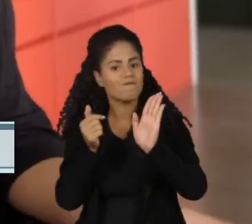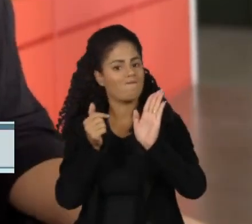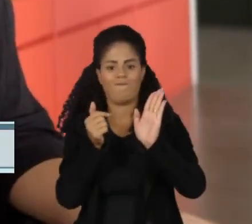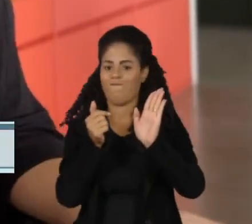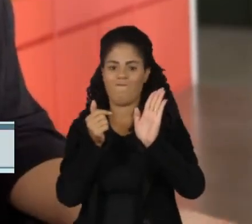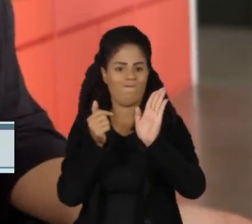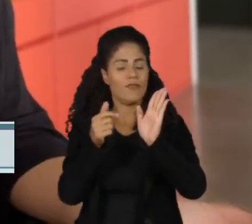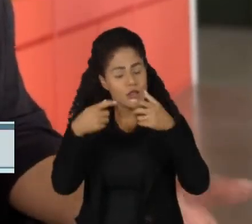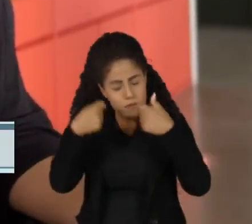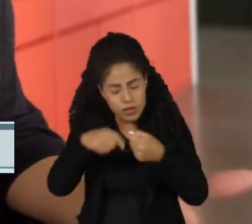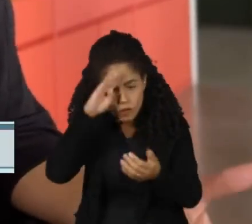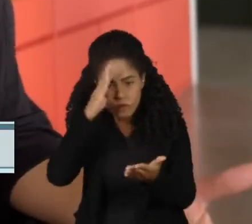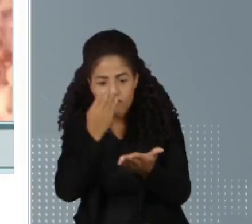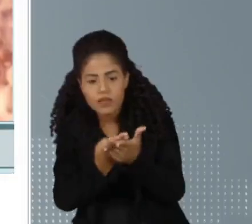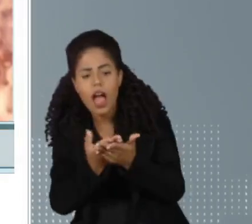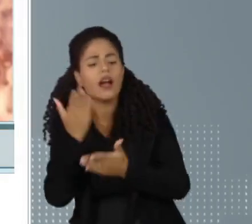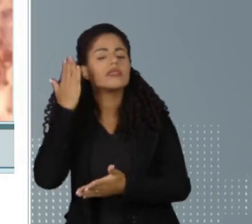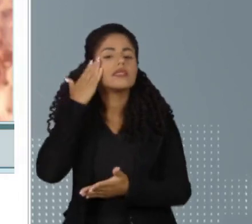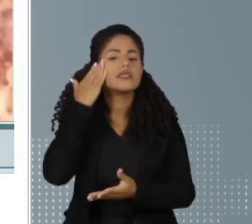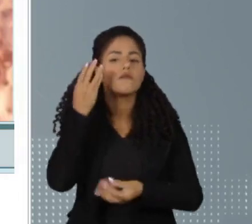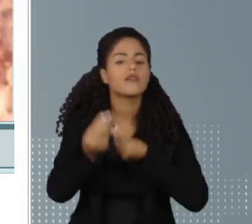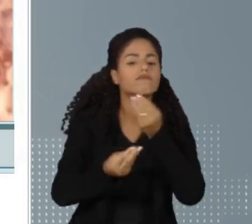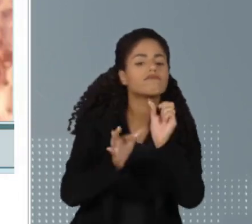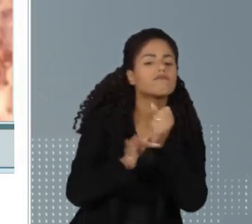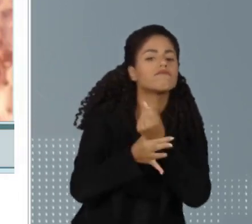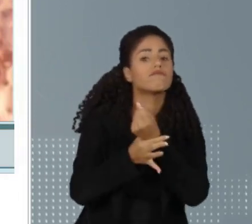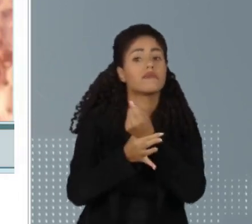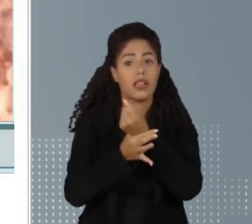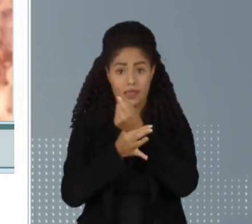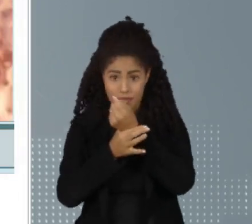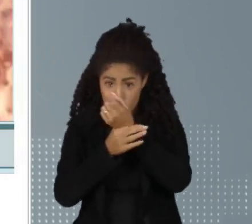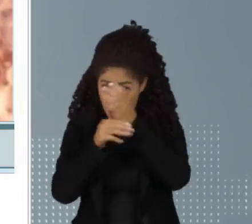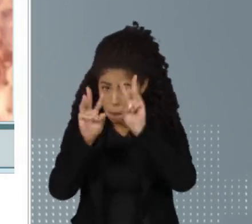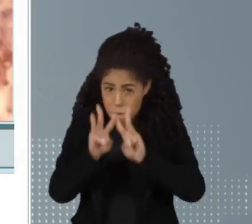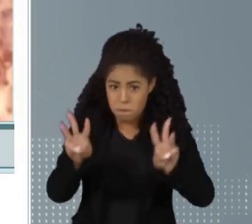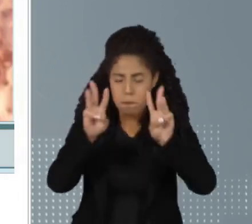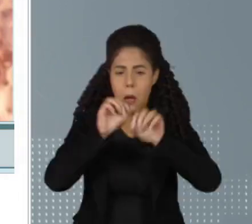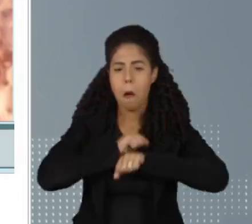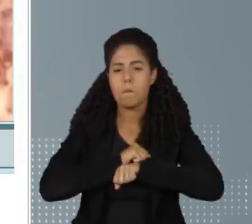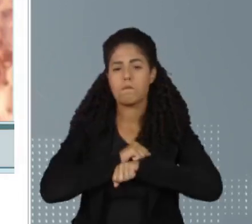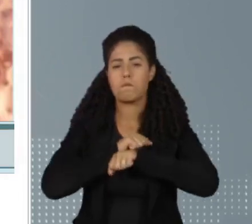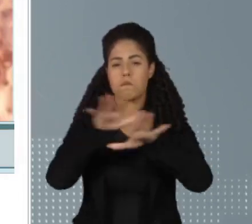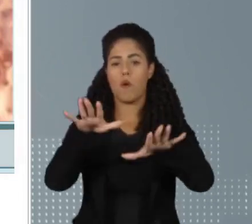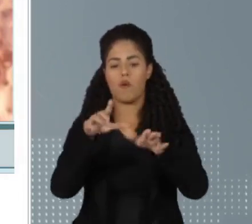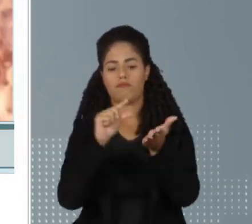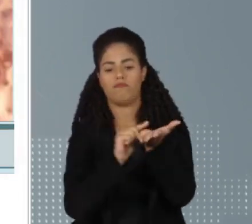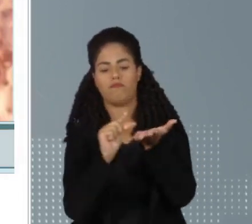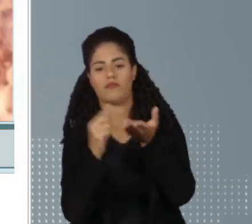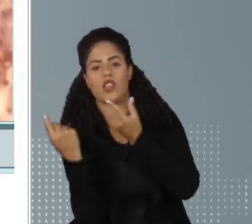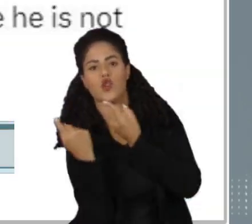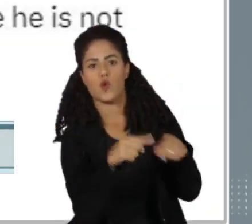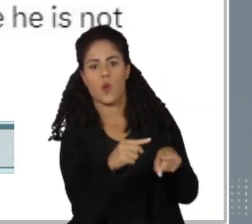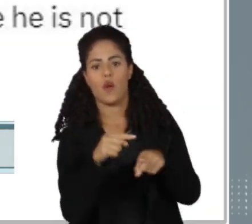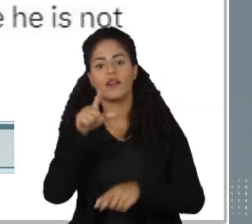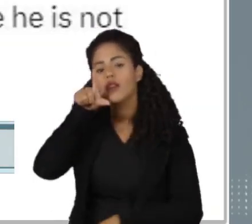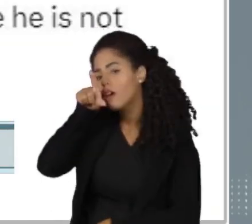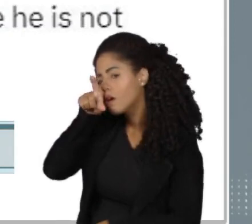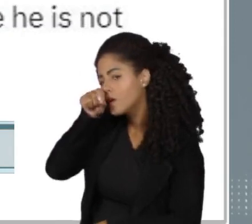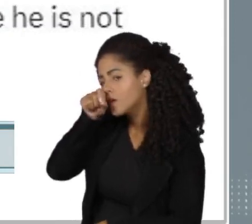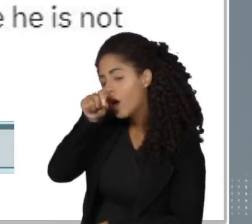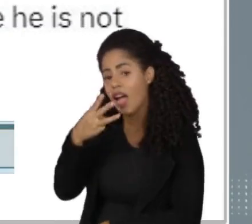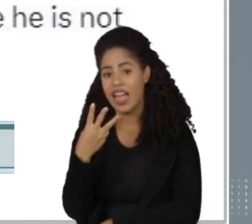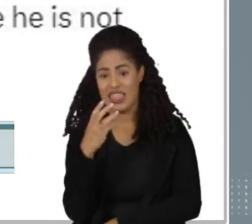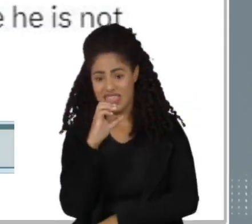amplamente conhecidos pelas pessoas. A rede que mais registrou menções falsas à vacina no estudo foi o Twitter, com mais de